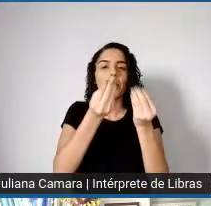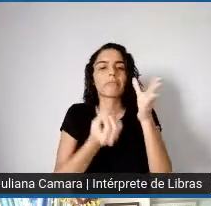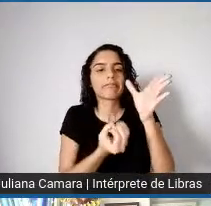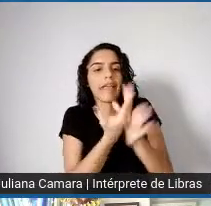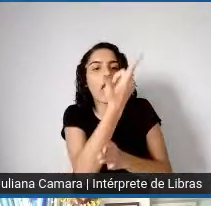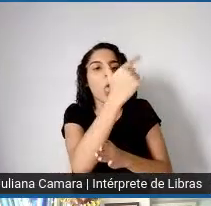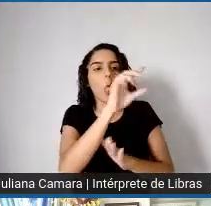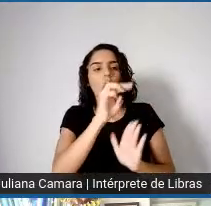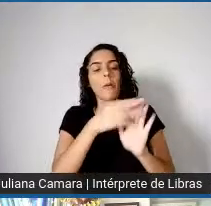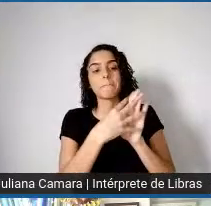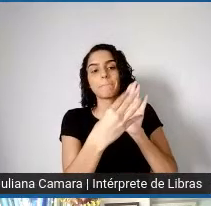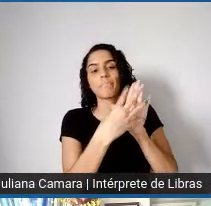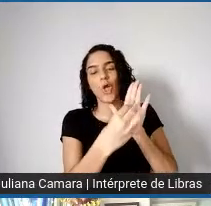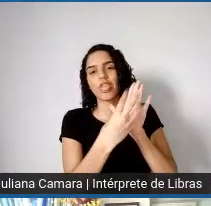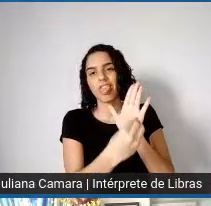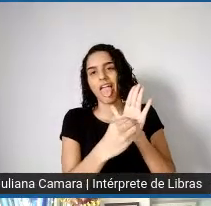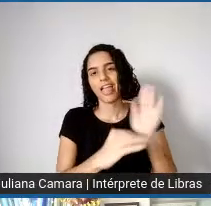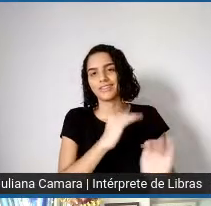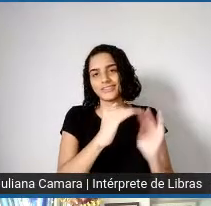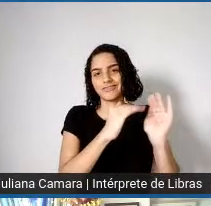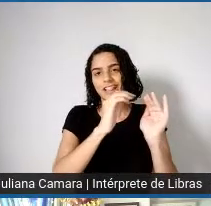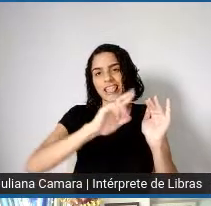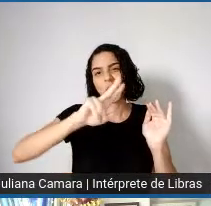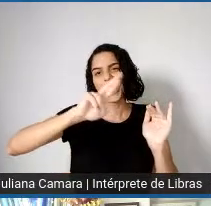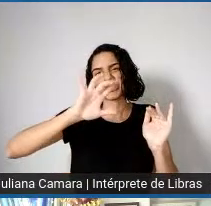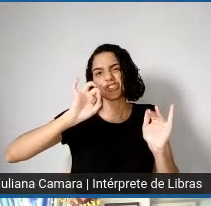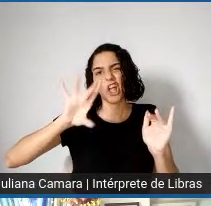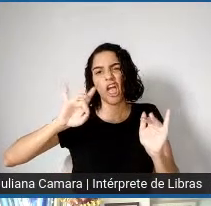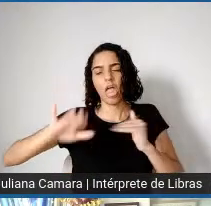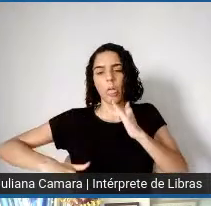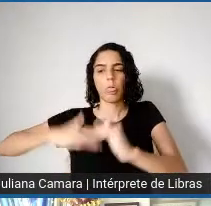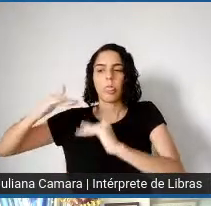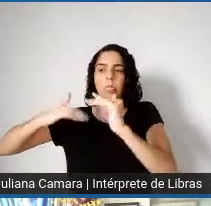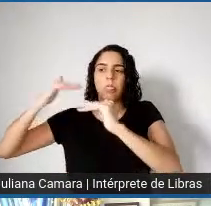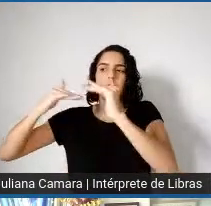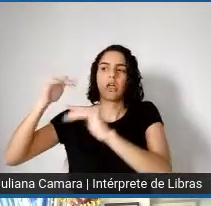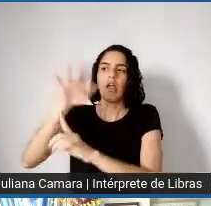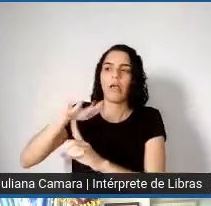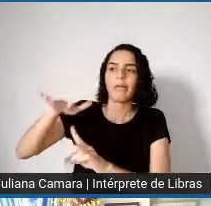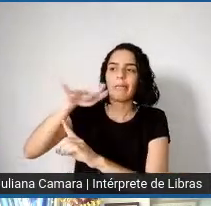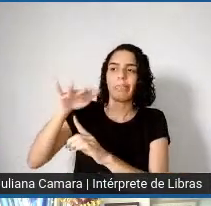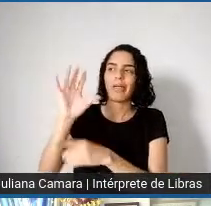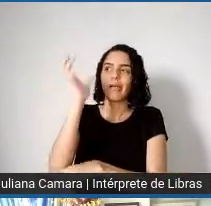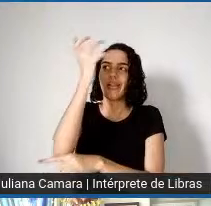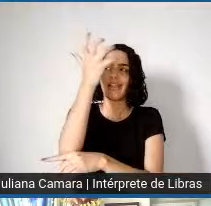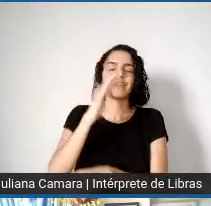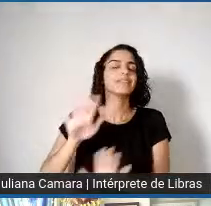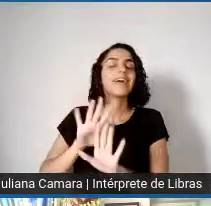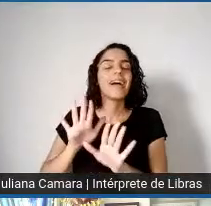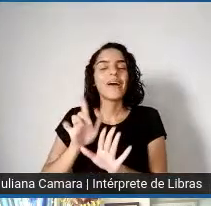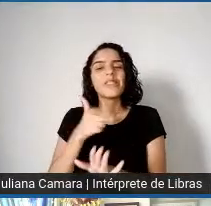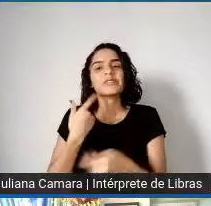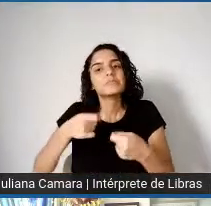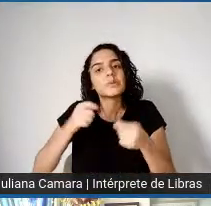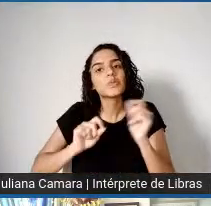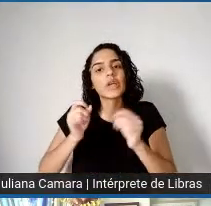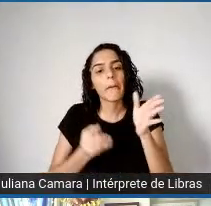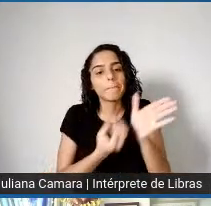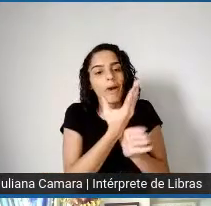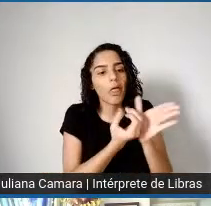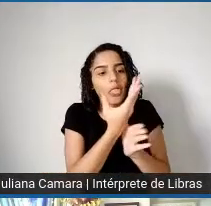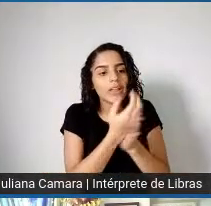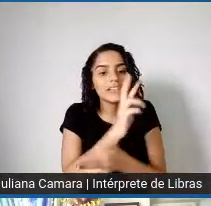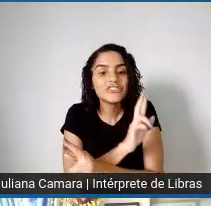Não é apenas voltar à velha industrialização, a mudança climática não nos permite mais isso, a gente tem que produzir diferente.